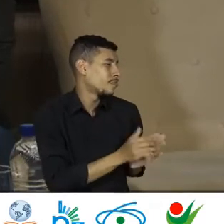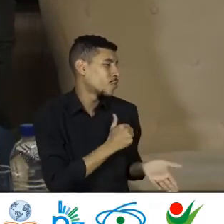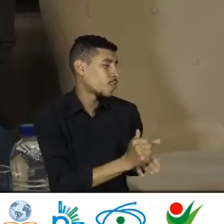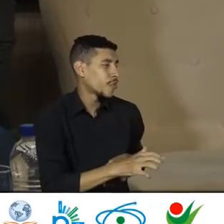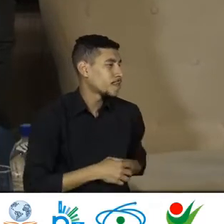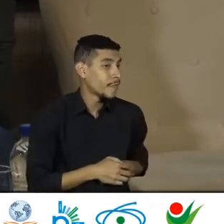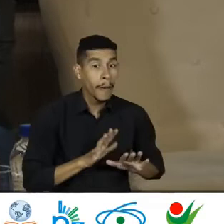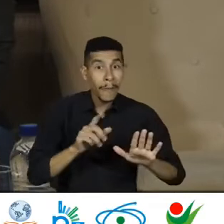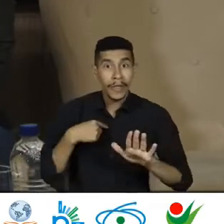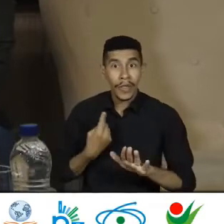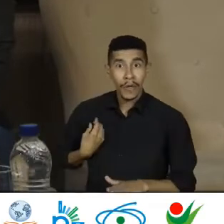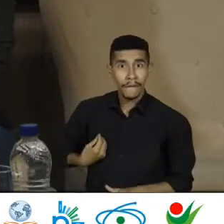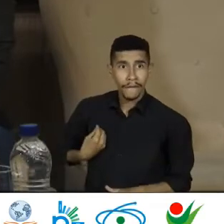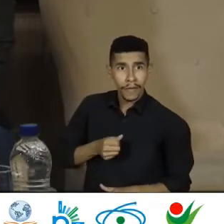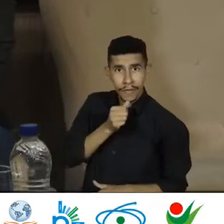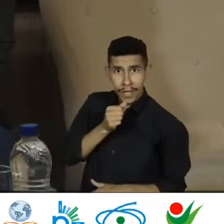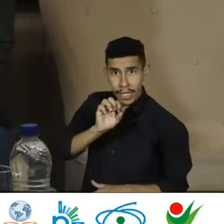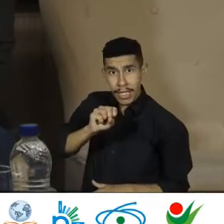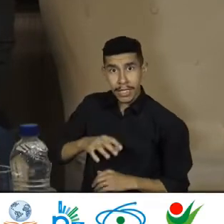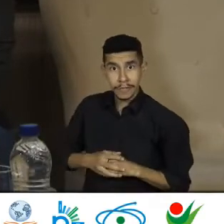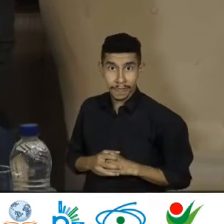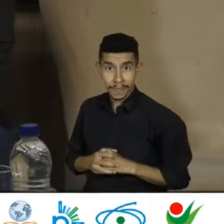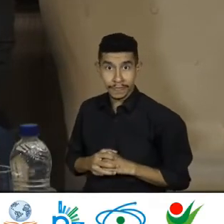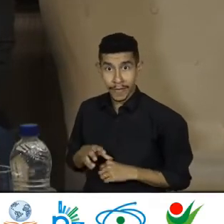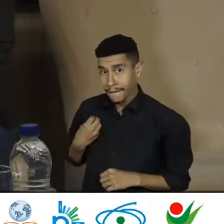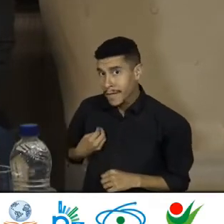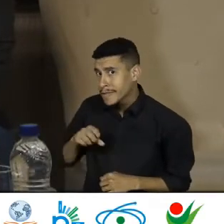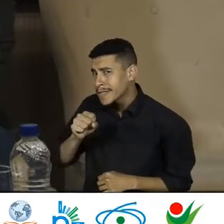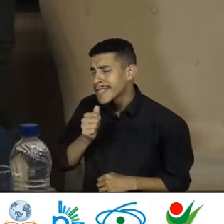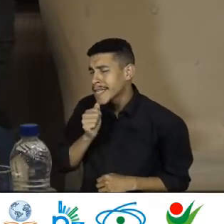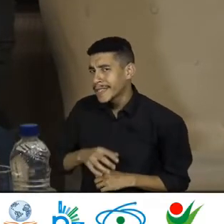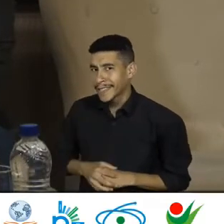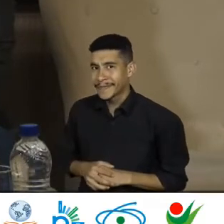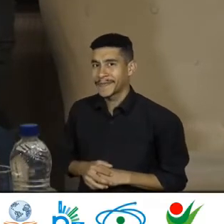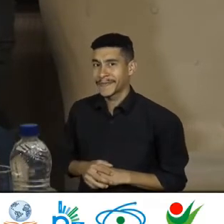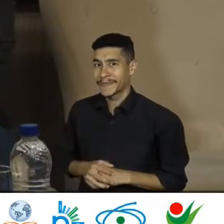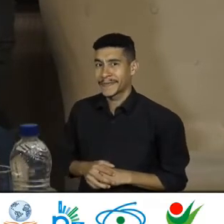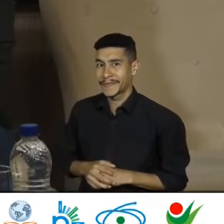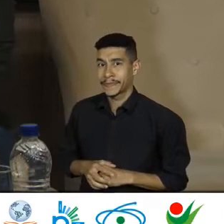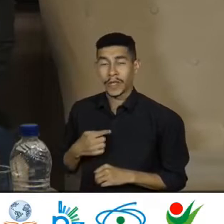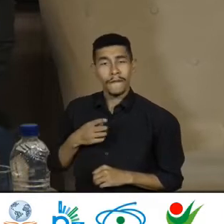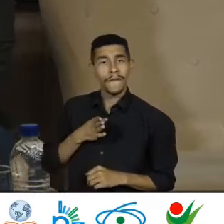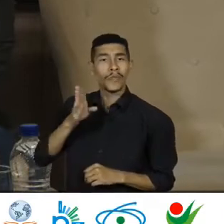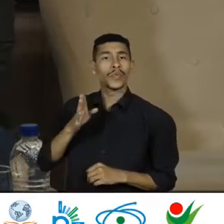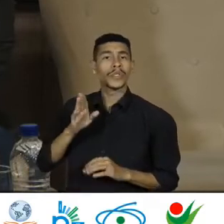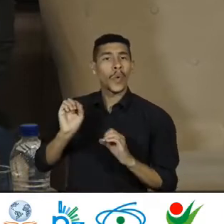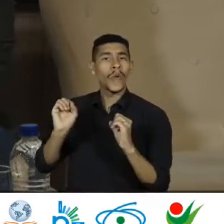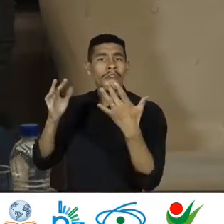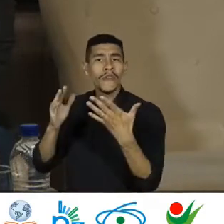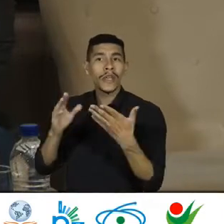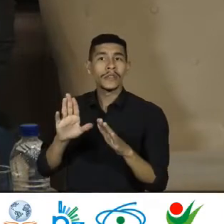ainda estamos vivos, minha querida Ainda estamos vivos Fui a um comitê Me